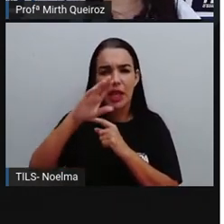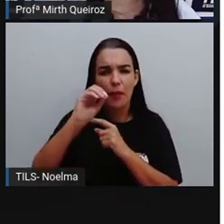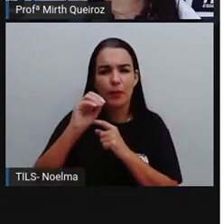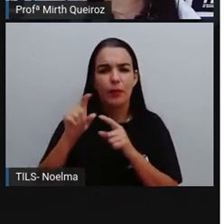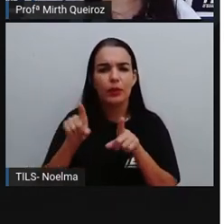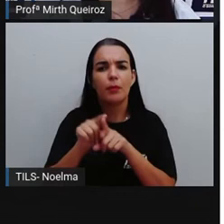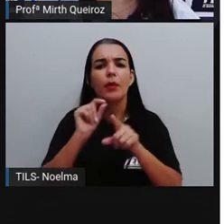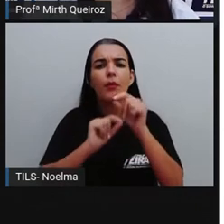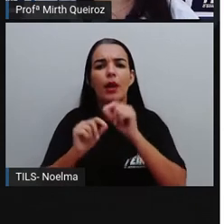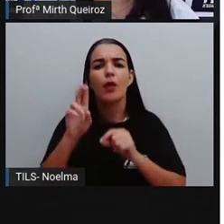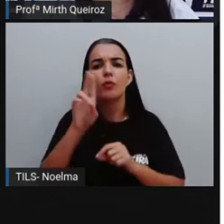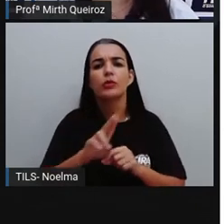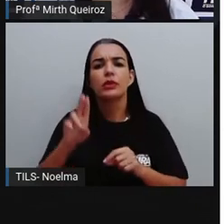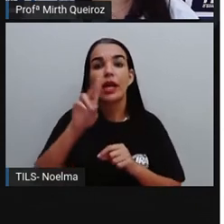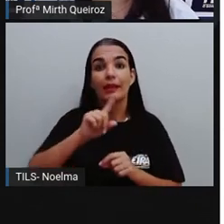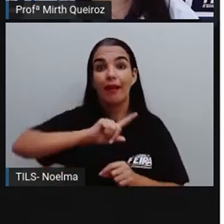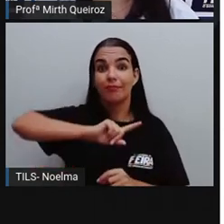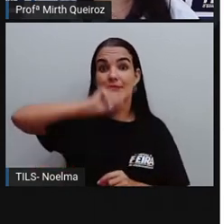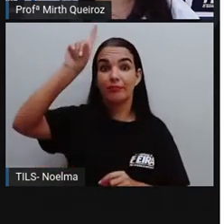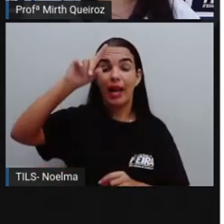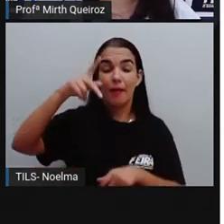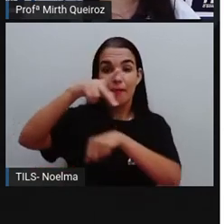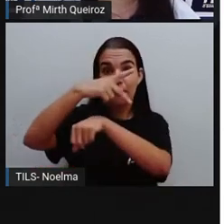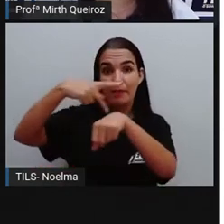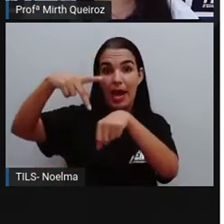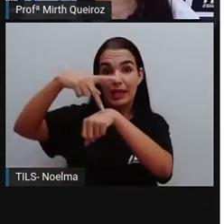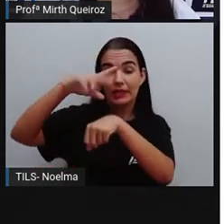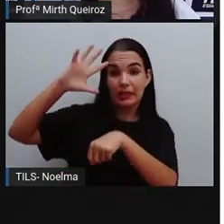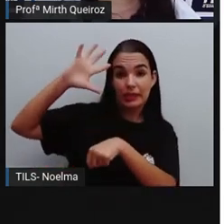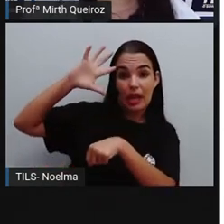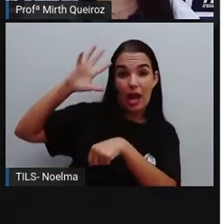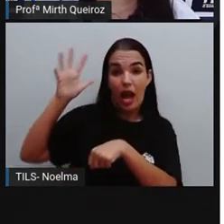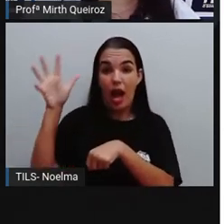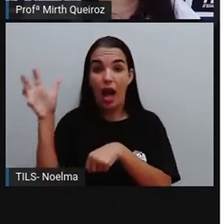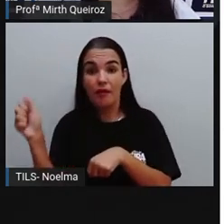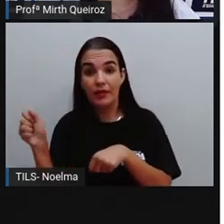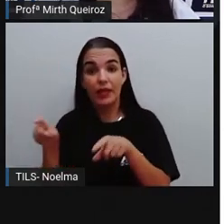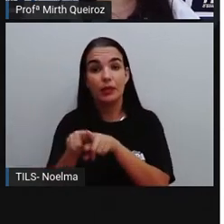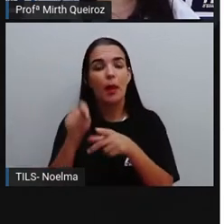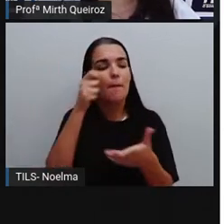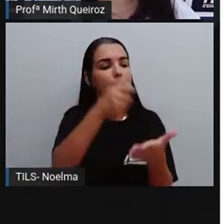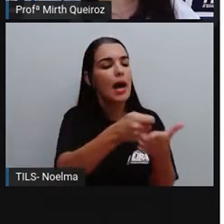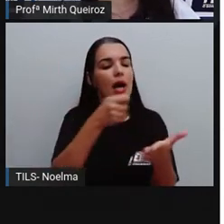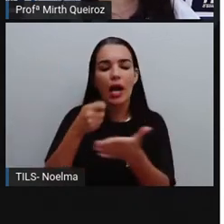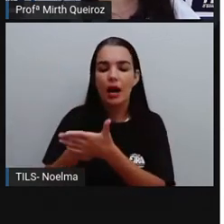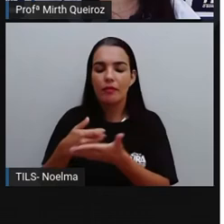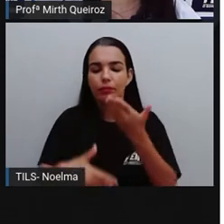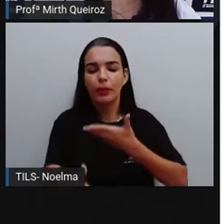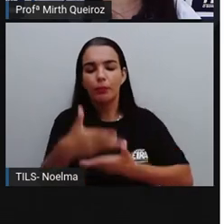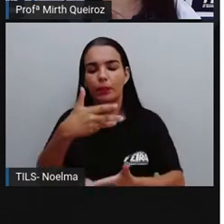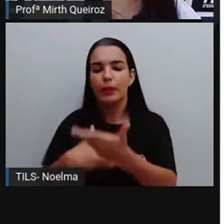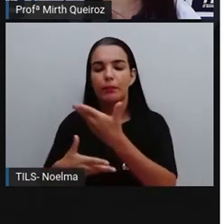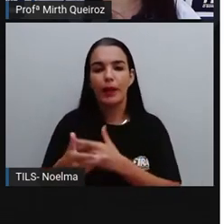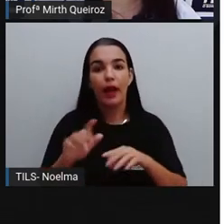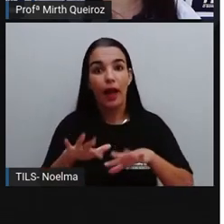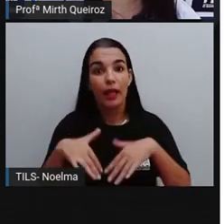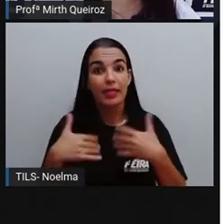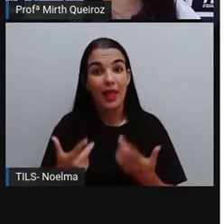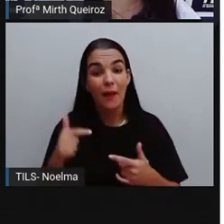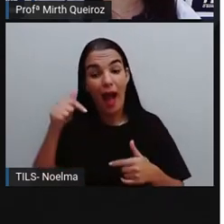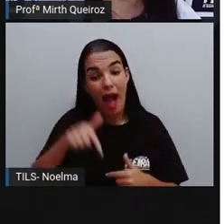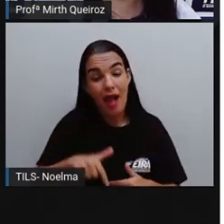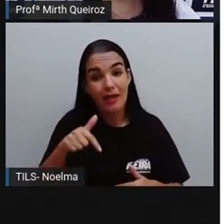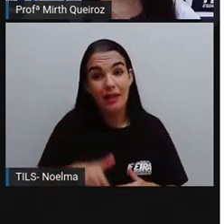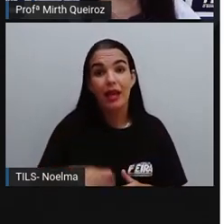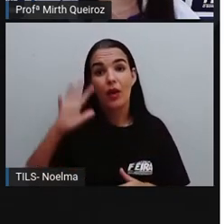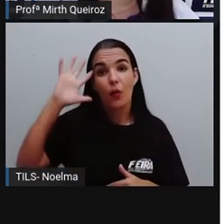no Congo e na Angola, como forma de pagamento de trocas. E assim, os negros mantiveram essa